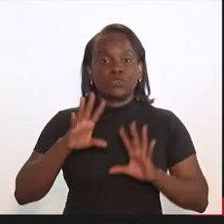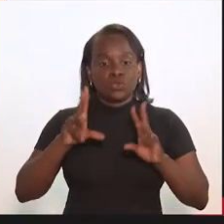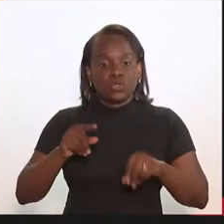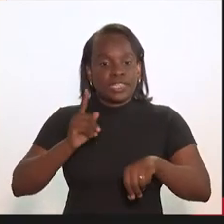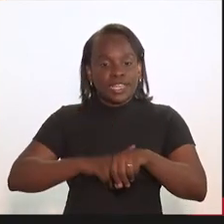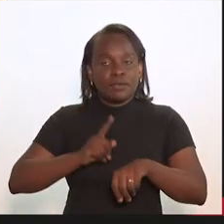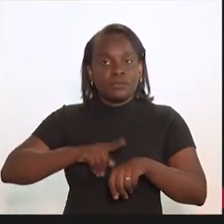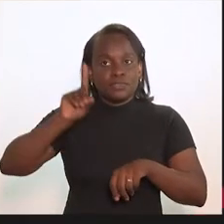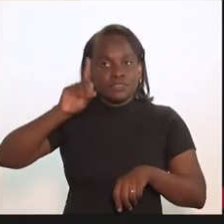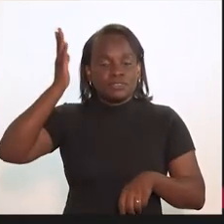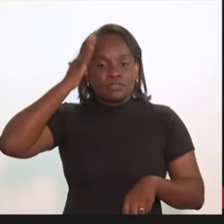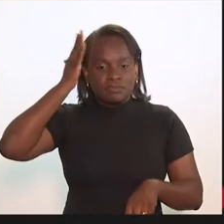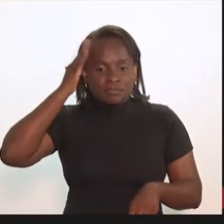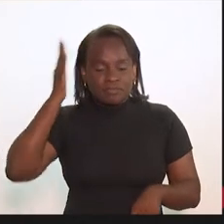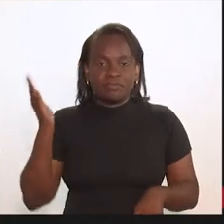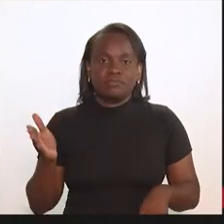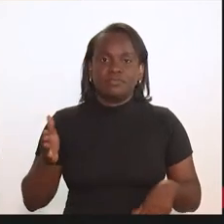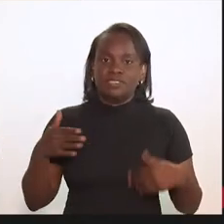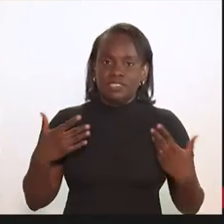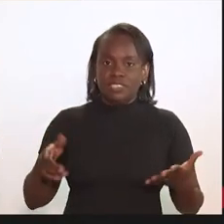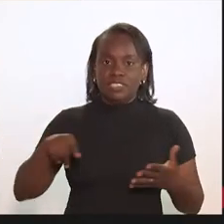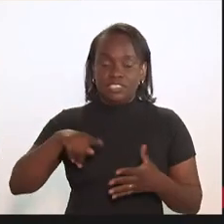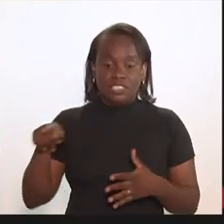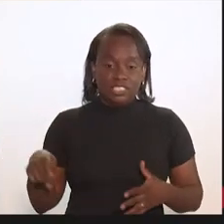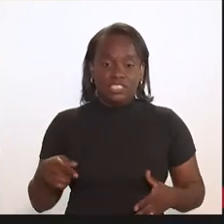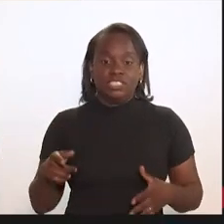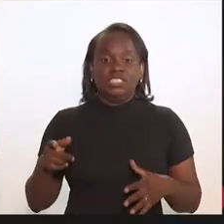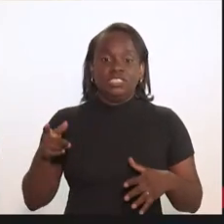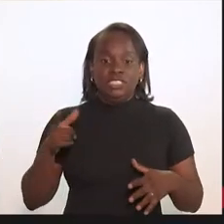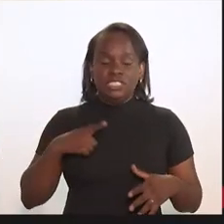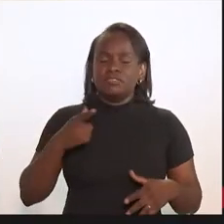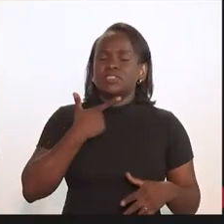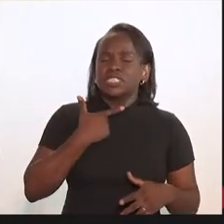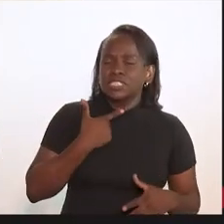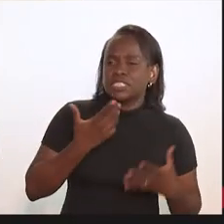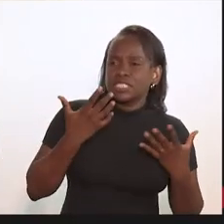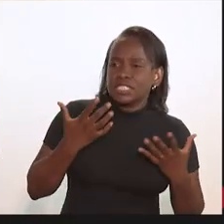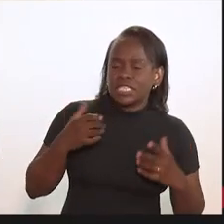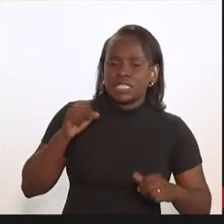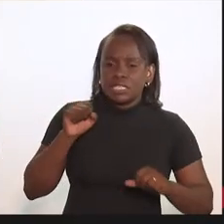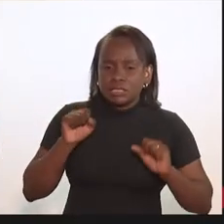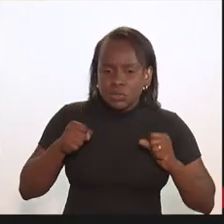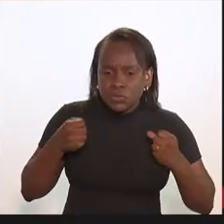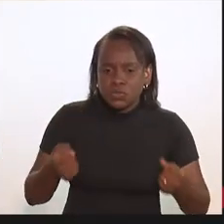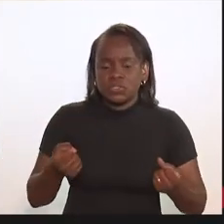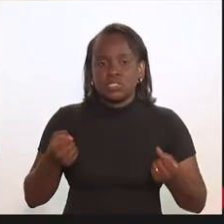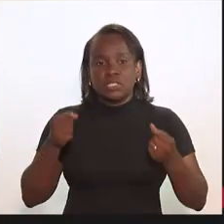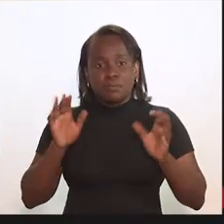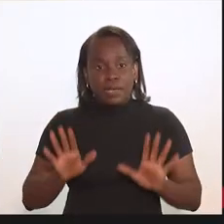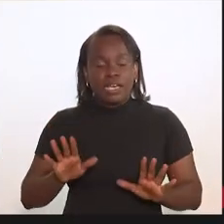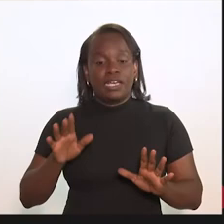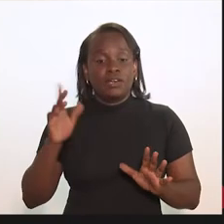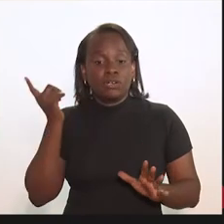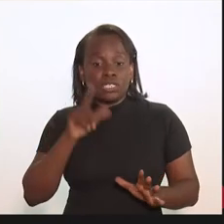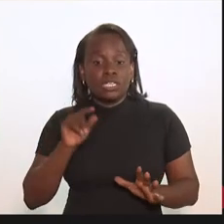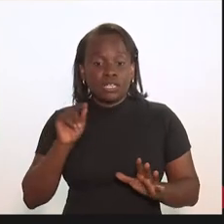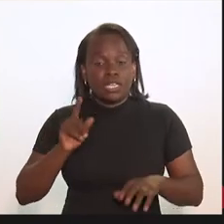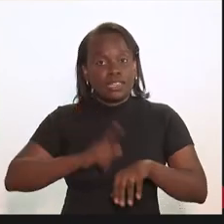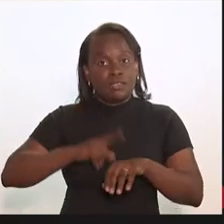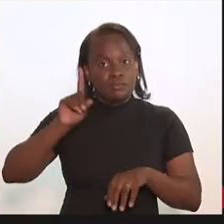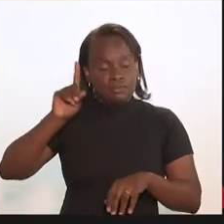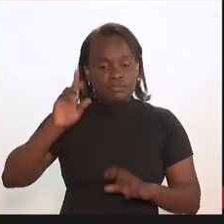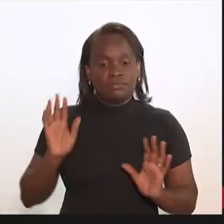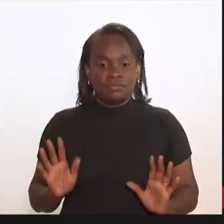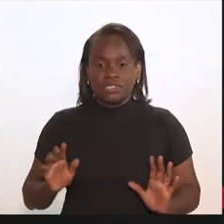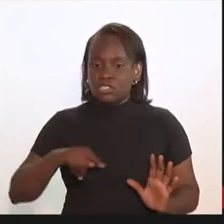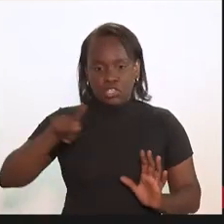tudo é no tempo de Deus, deputado. A gente tem o nosso desejo, nossa luta, mas só acontece no